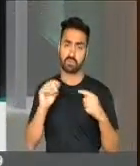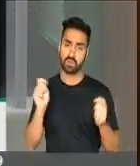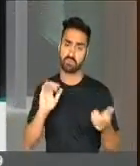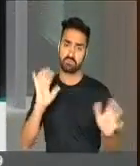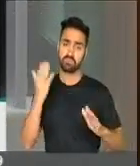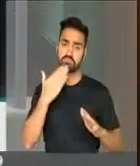na Voz do Brasil. Obrigado.